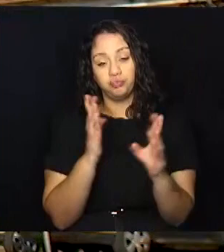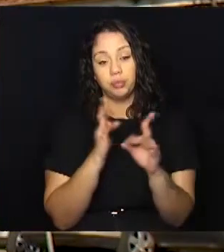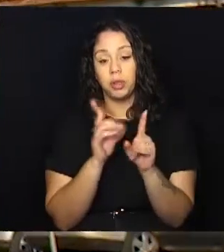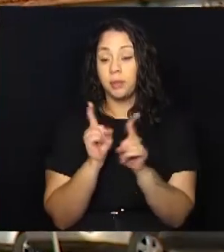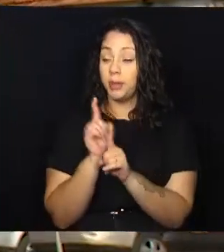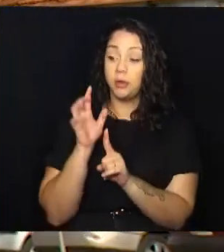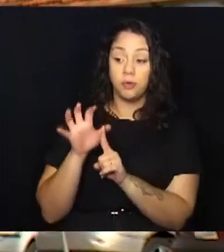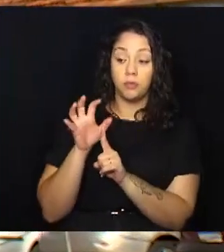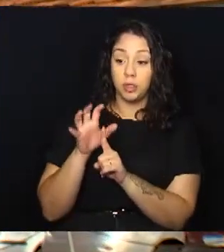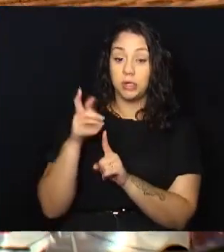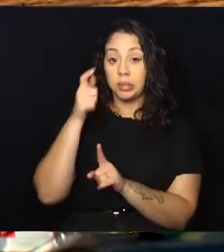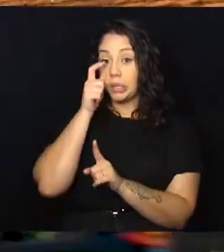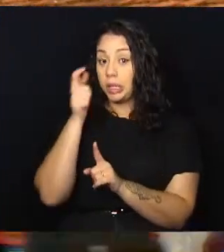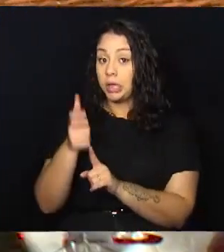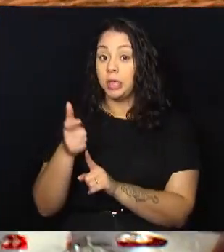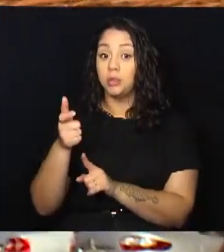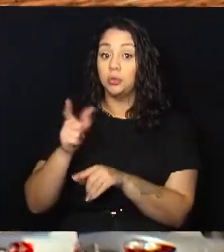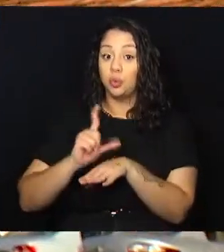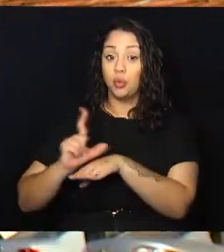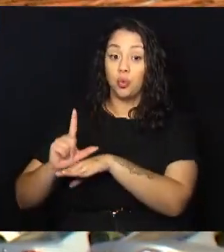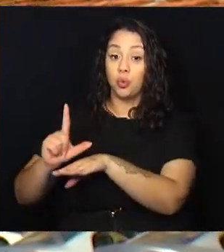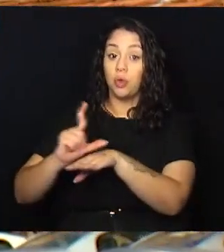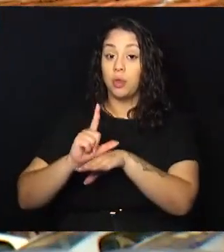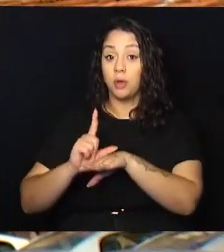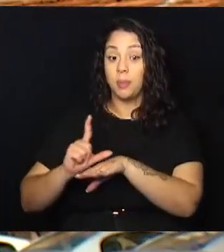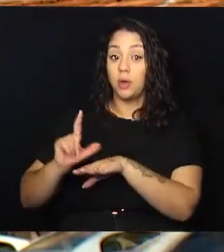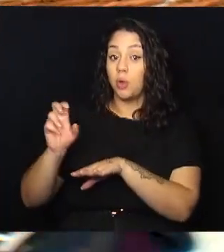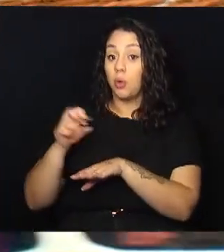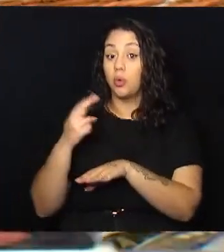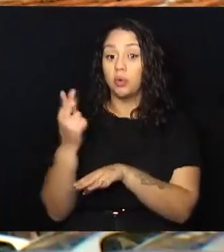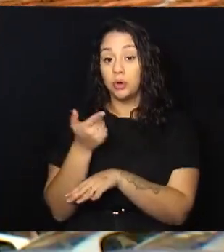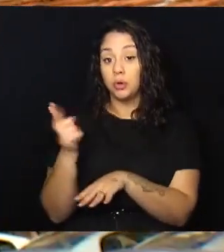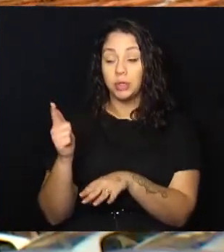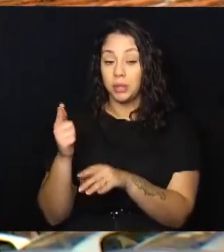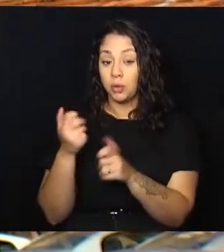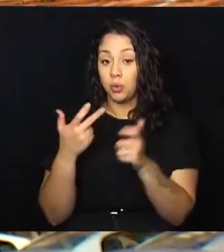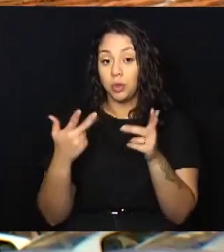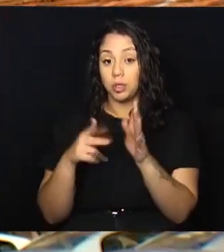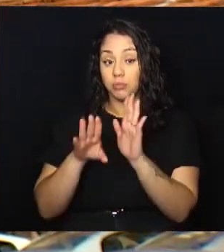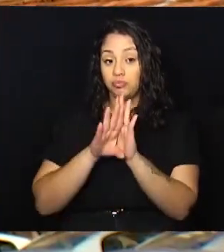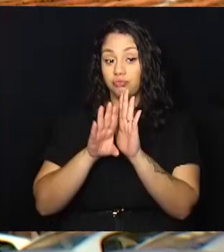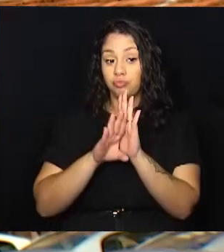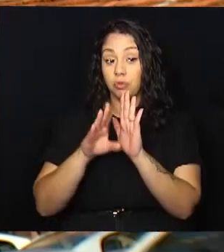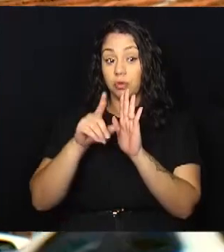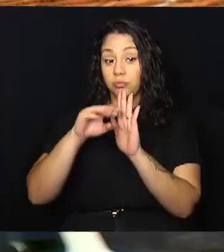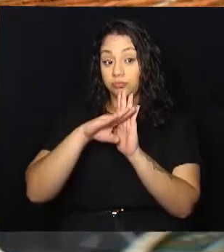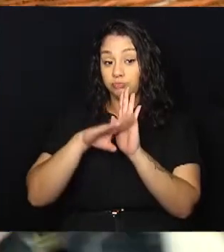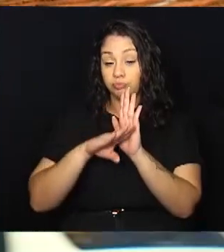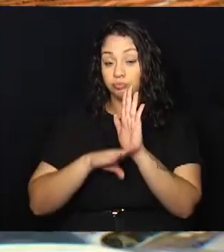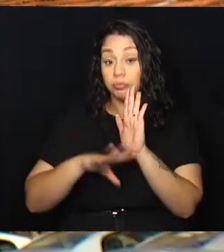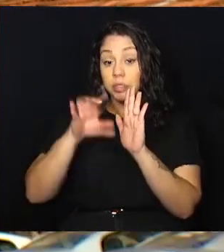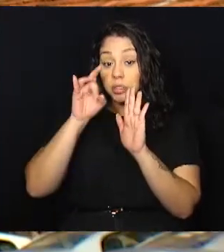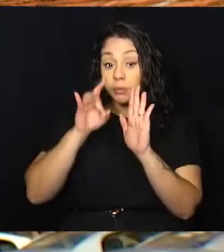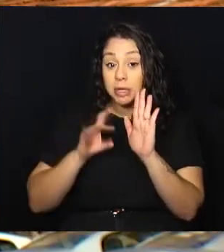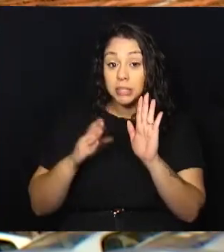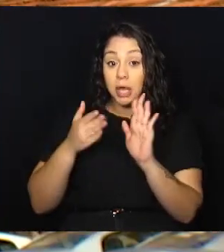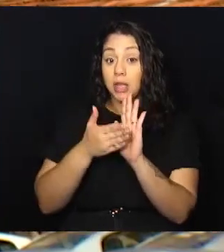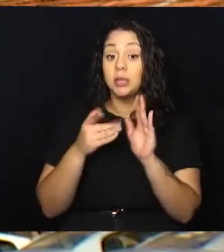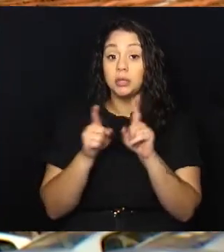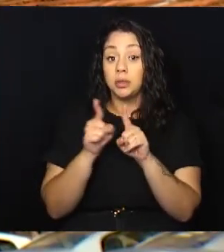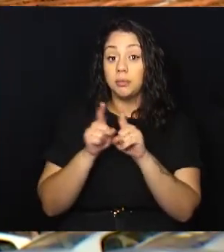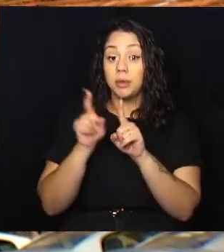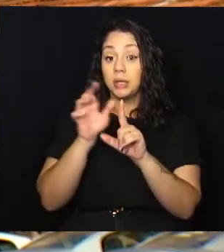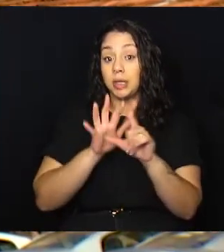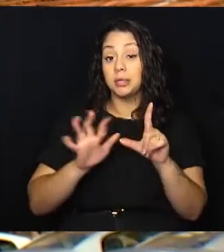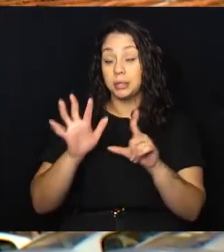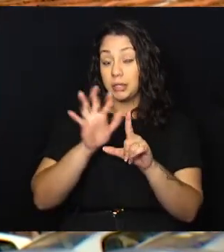pedestres, não afete os interesses do comércio estabelecido, não colida com disposições especiais e com